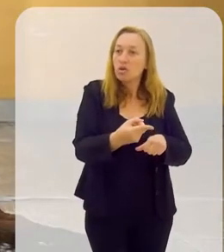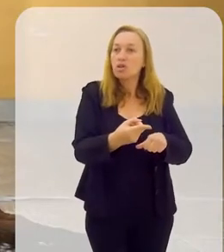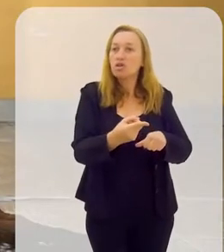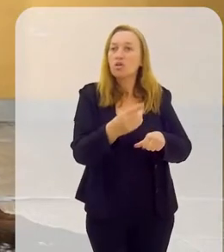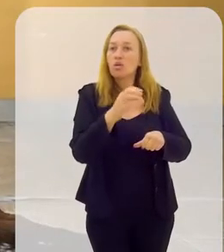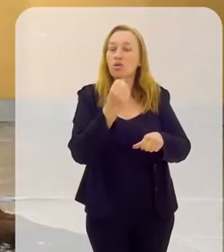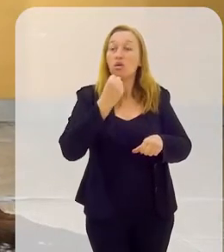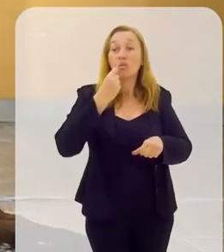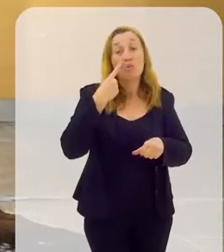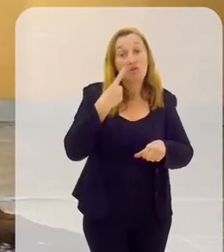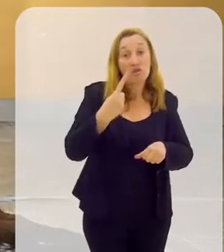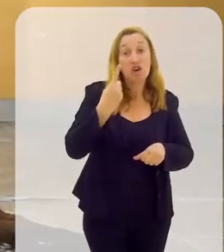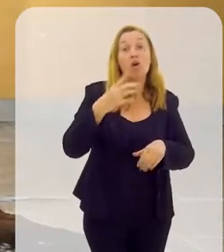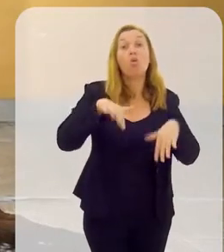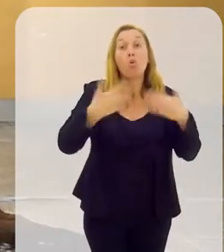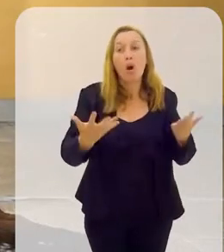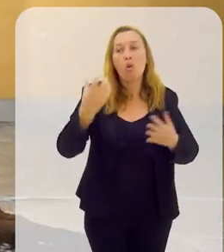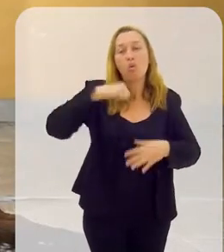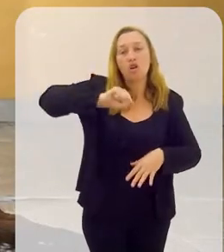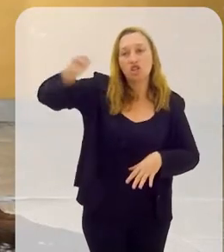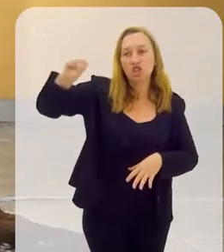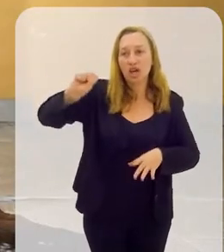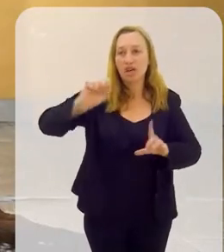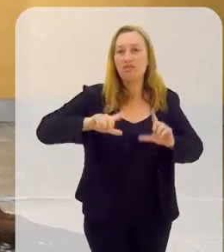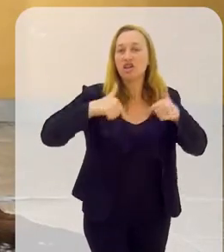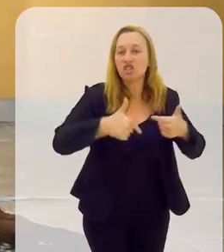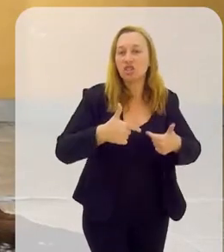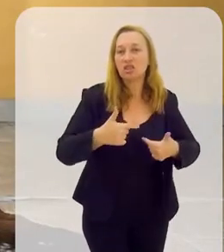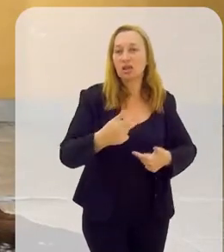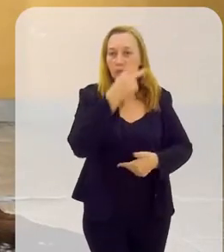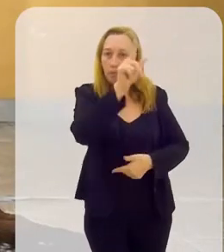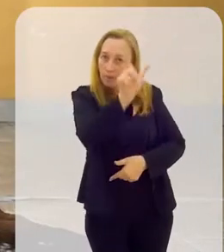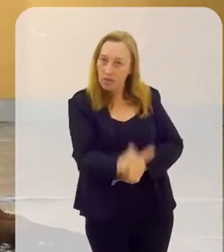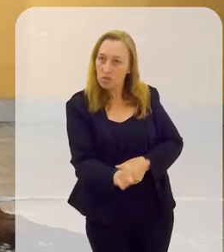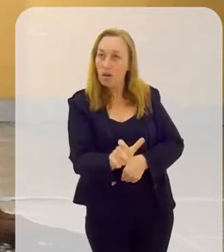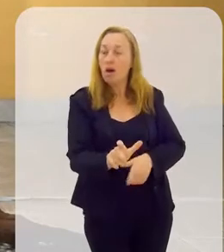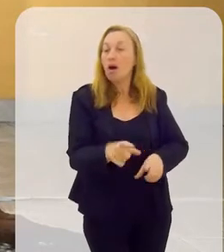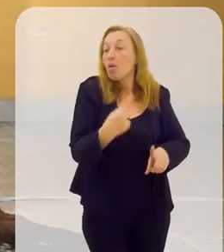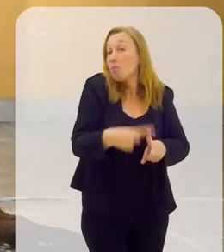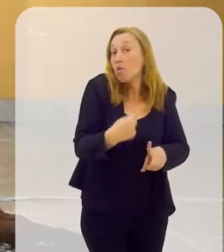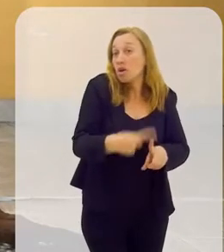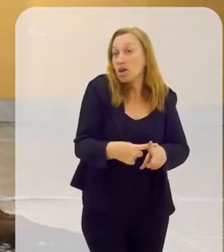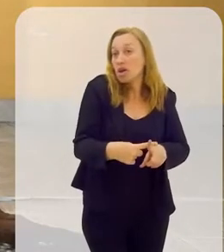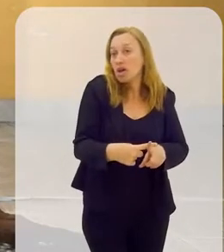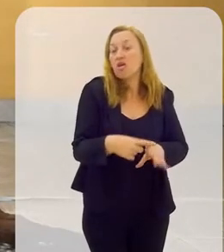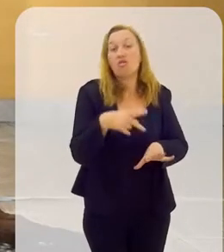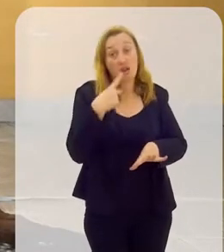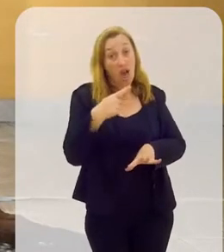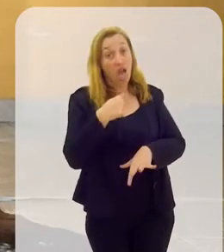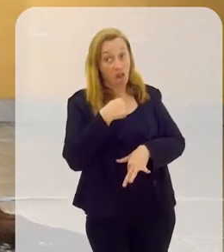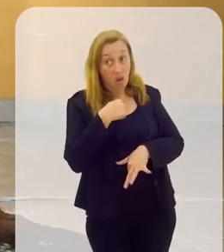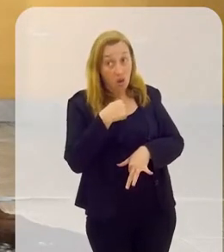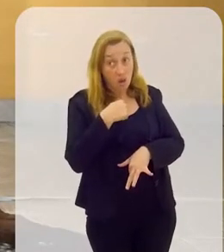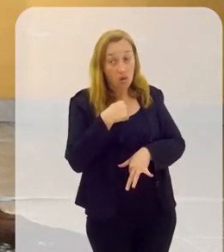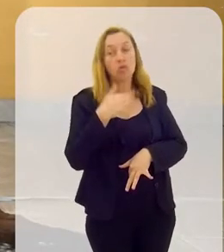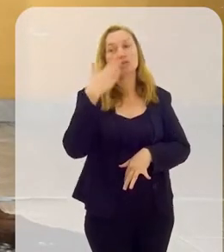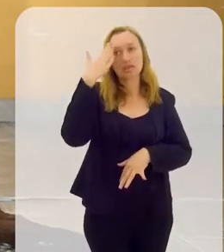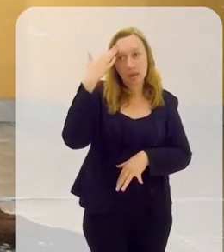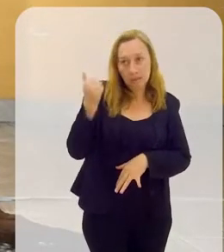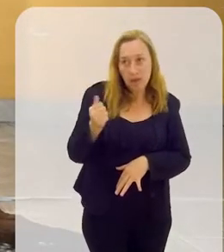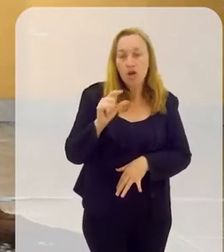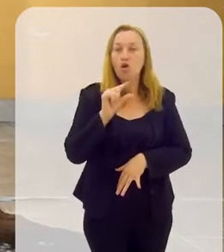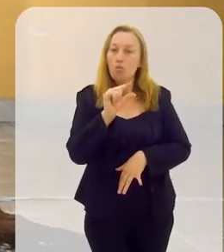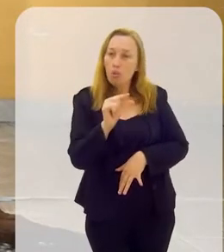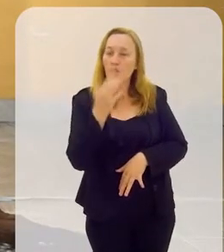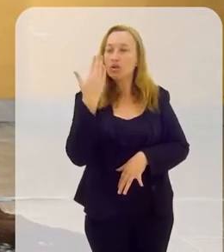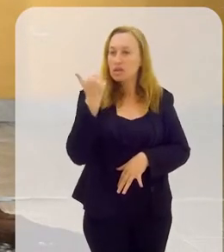vai ver realmente o orixá que domina a cabeça daquela pessoa. Certo. Até porque, né, torna a falar eu, no meu